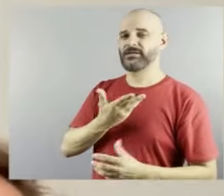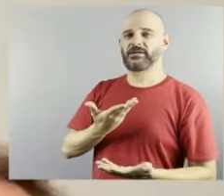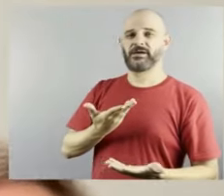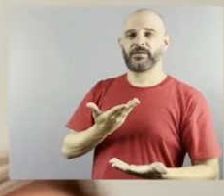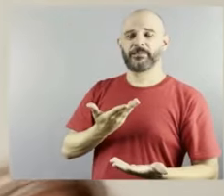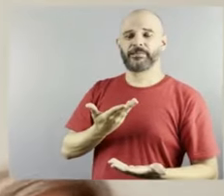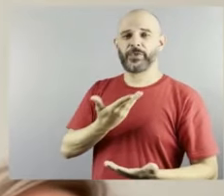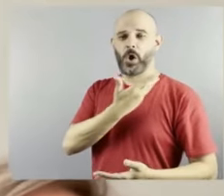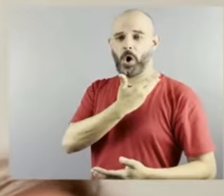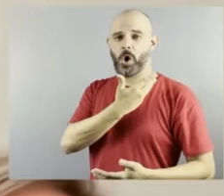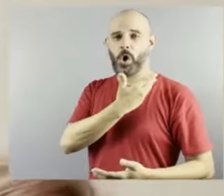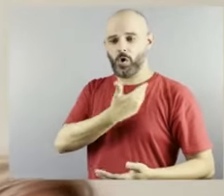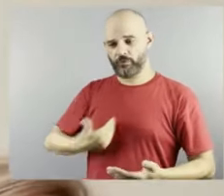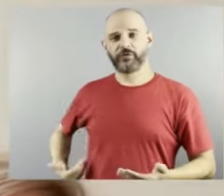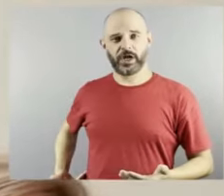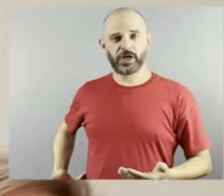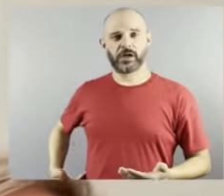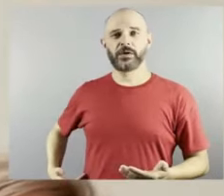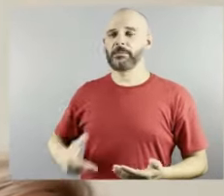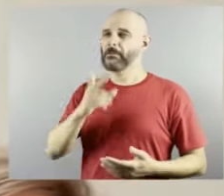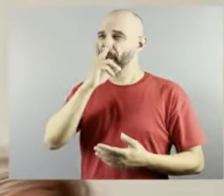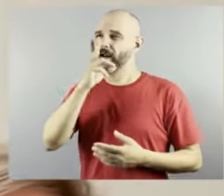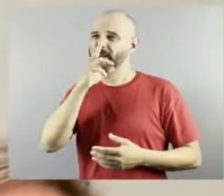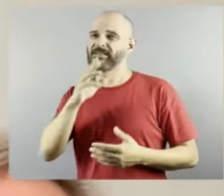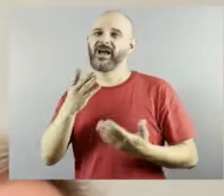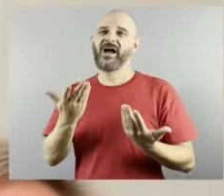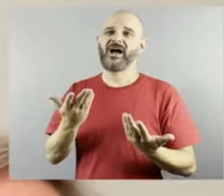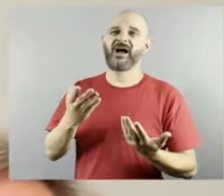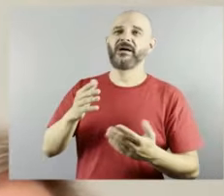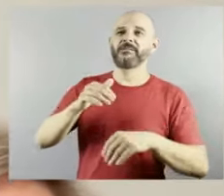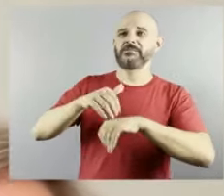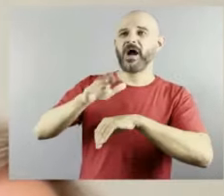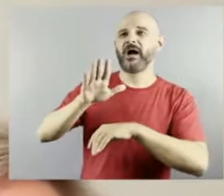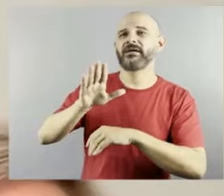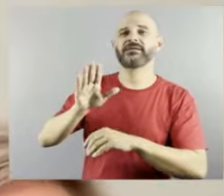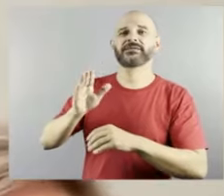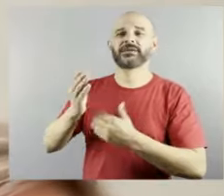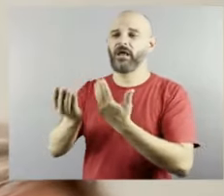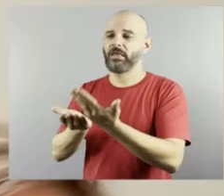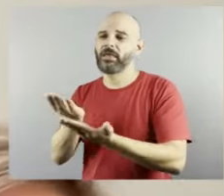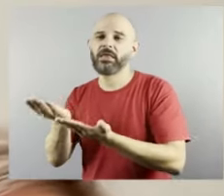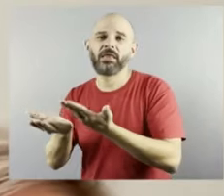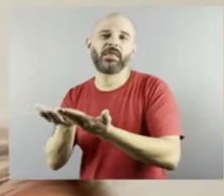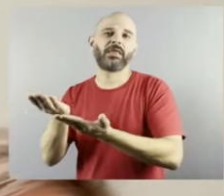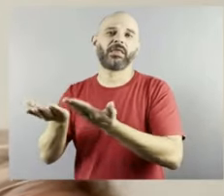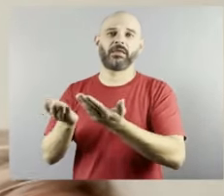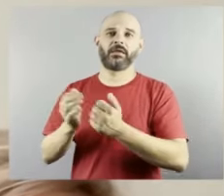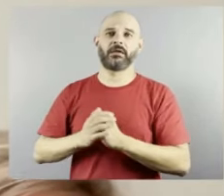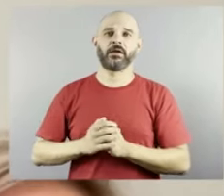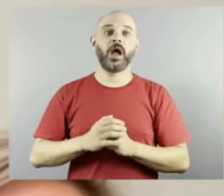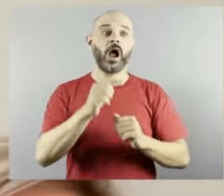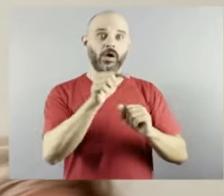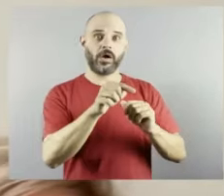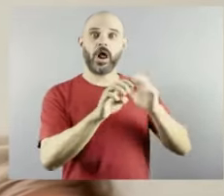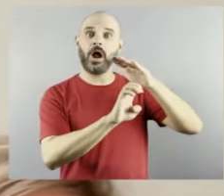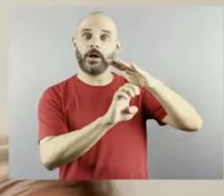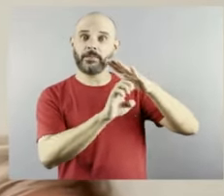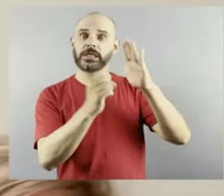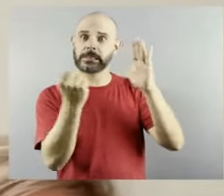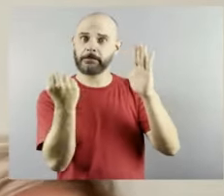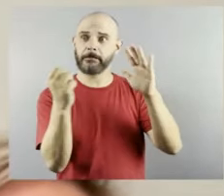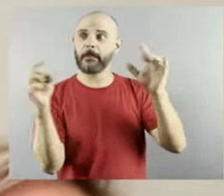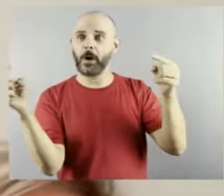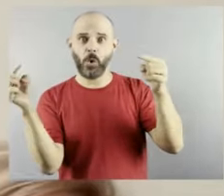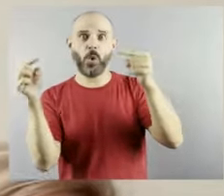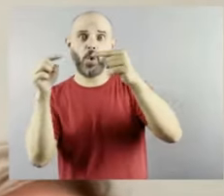é realmente uma chancela, é uma fala que dá uma valorização impactante para o público.